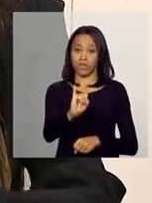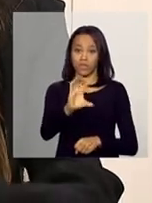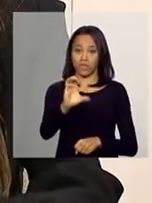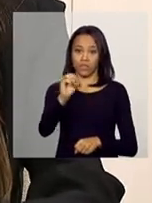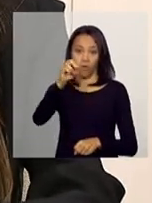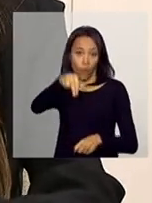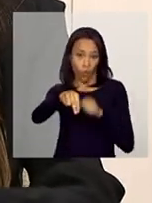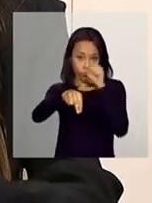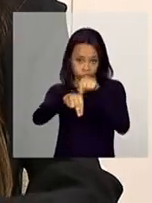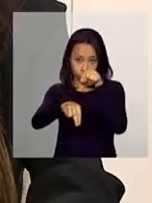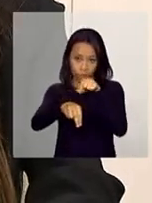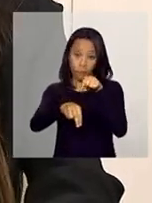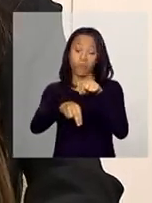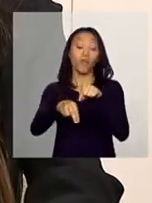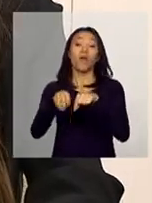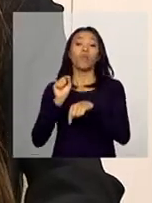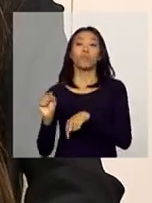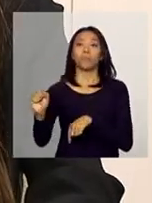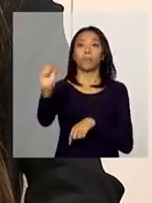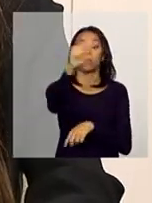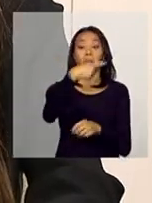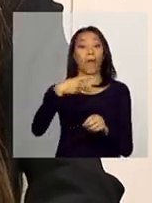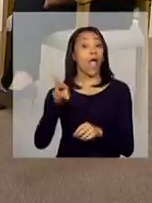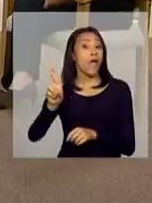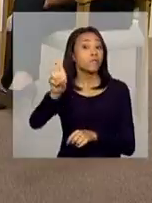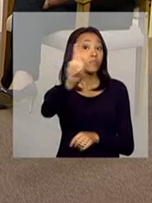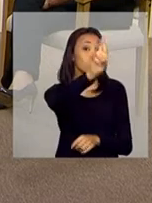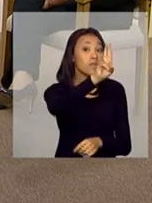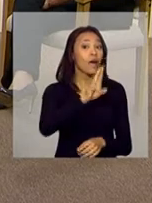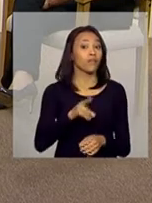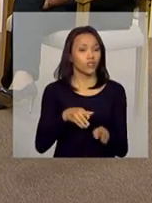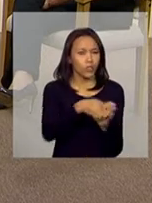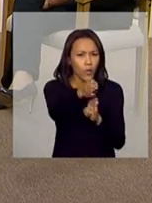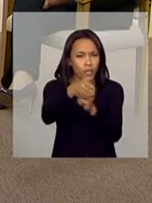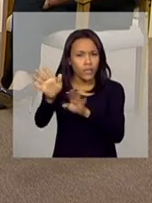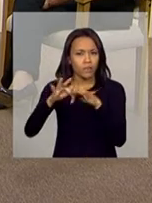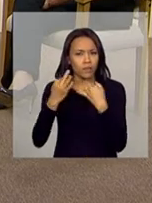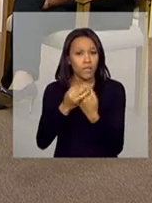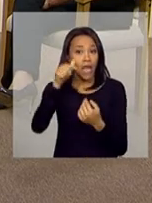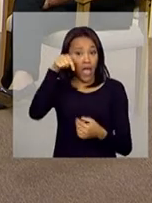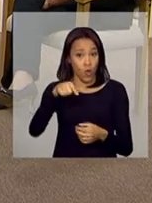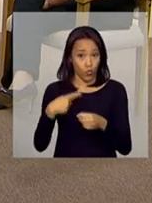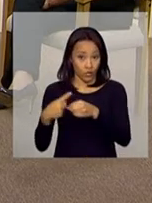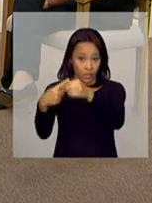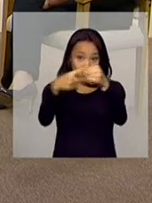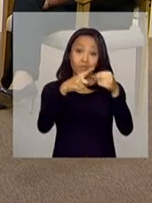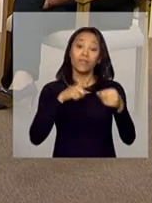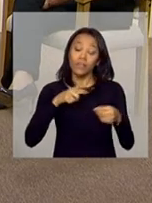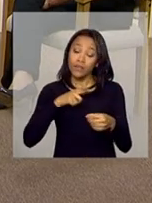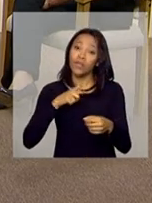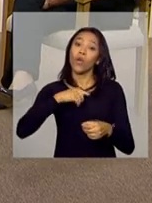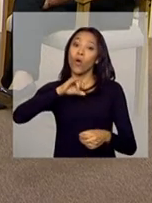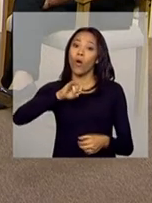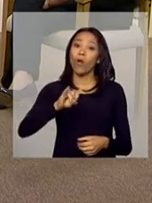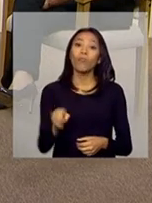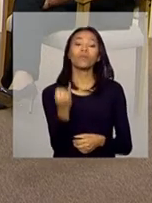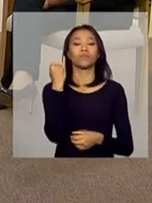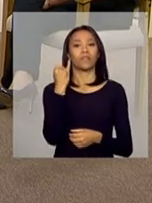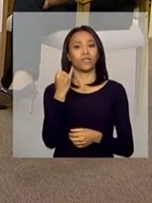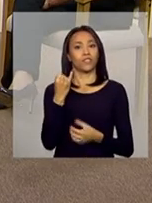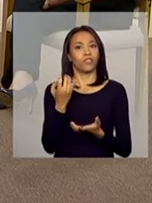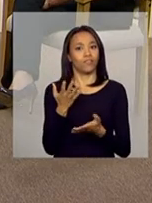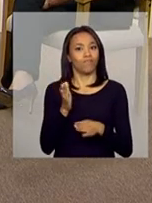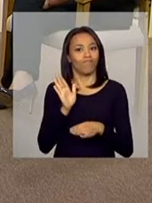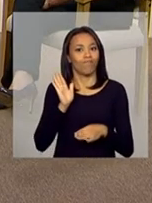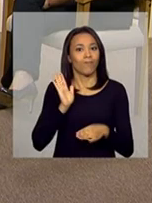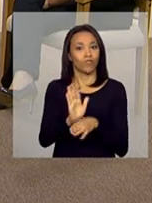o município responsável pelo acompanhamento da família, ele tem a oportunidade de interromper esses efeitos sobre o benefício dela. Então, mesmo que a